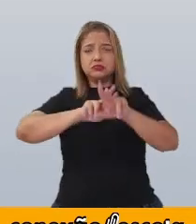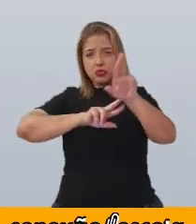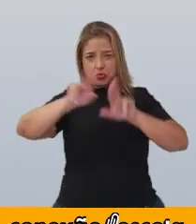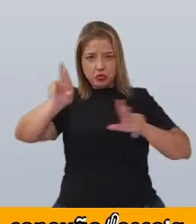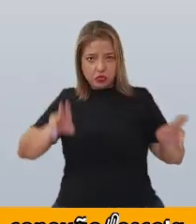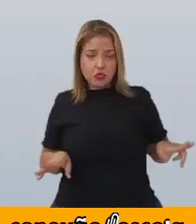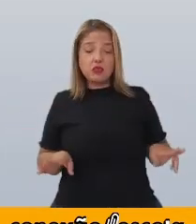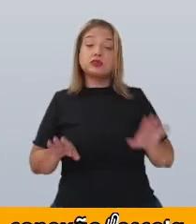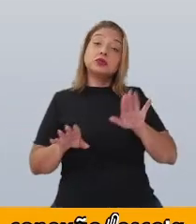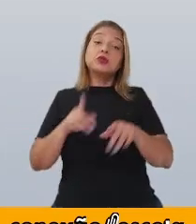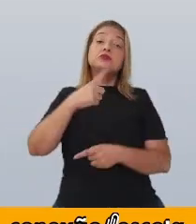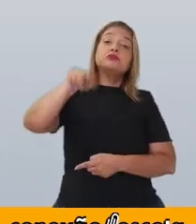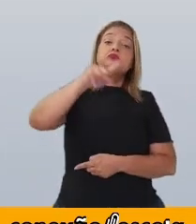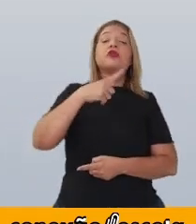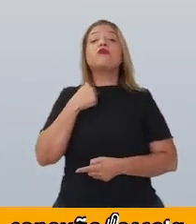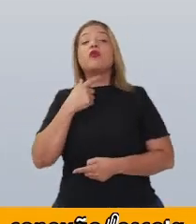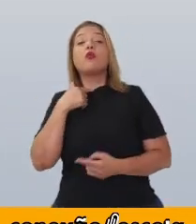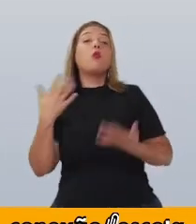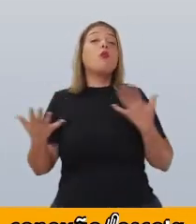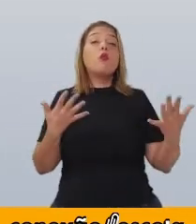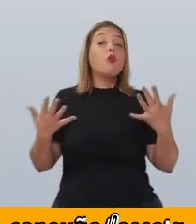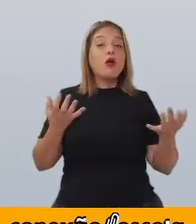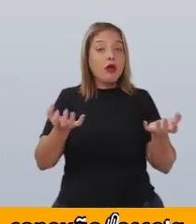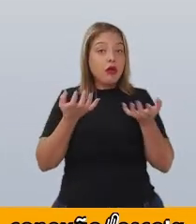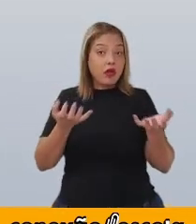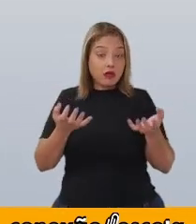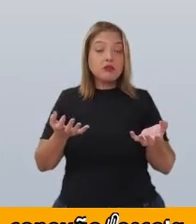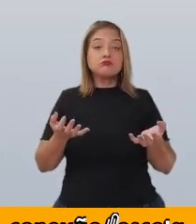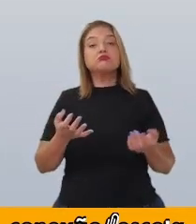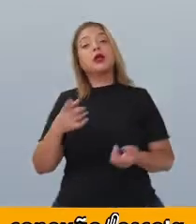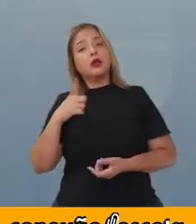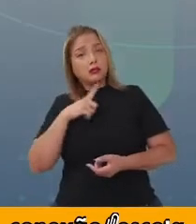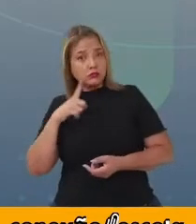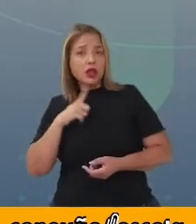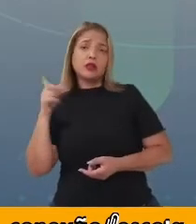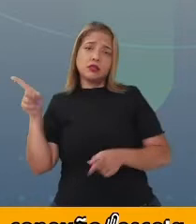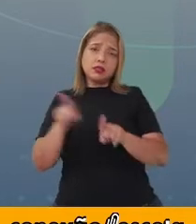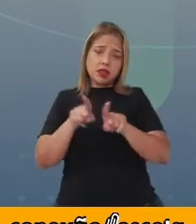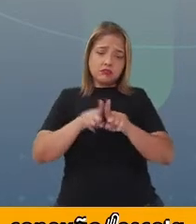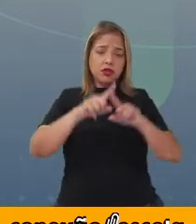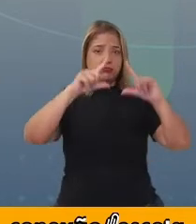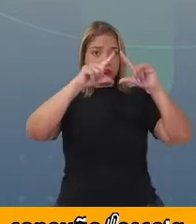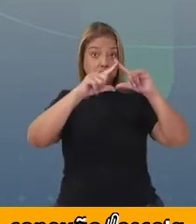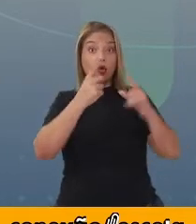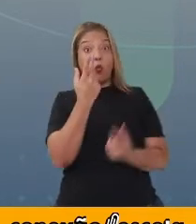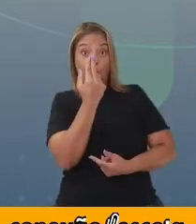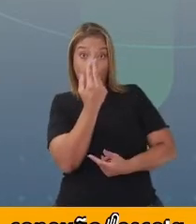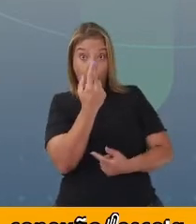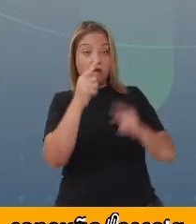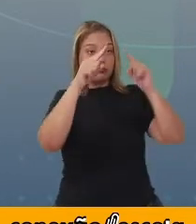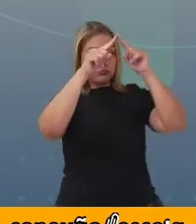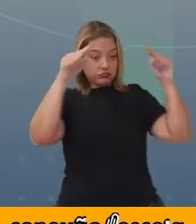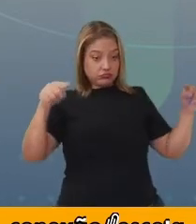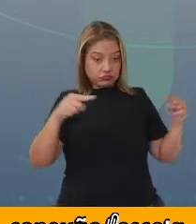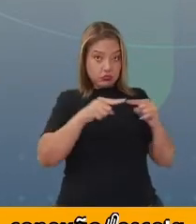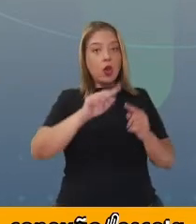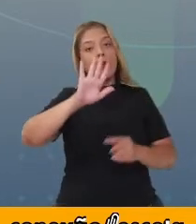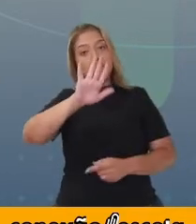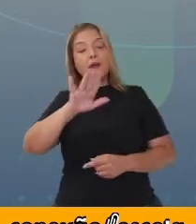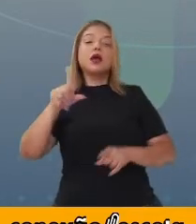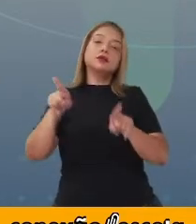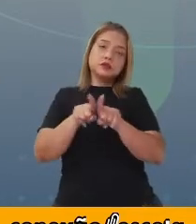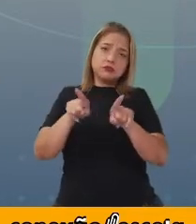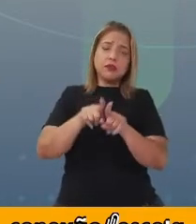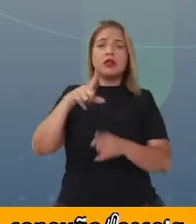intenção. Então, nós temos o triângulo com três lados iguais, mas eles também podem apresentar em alguns momentos lados